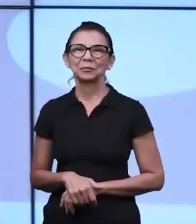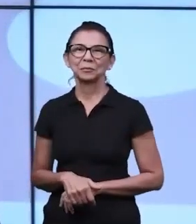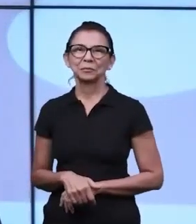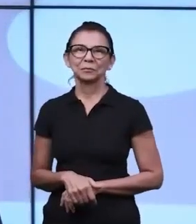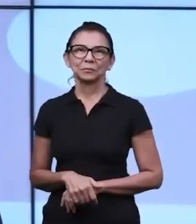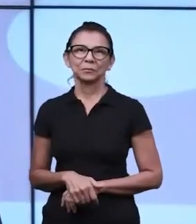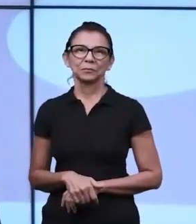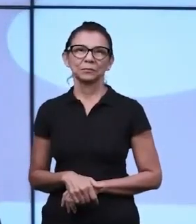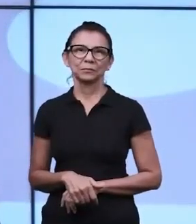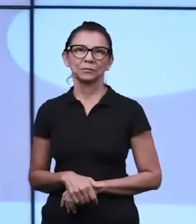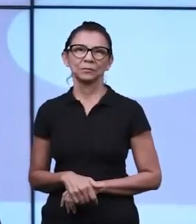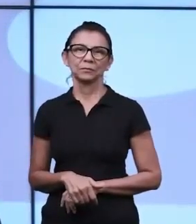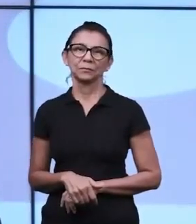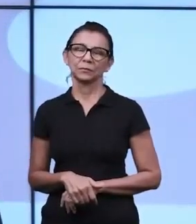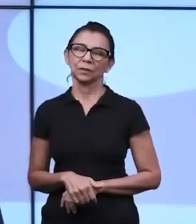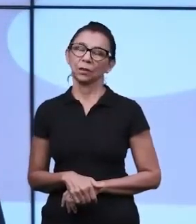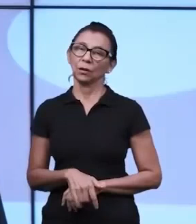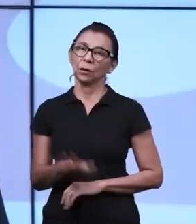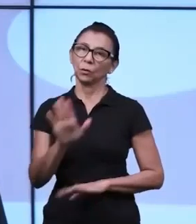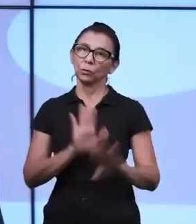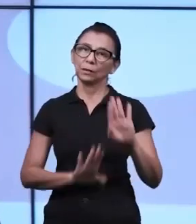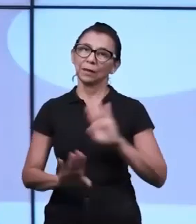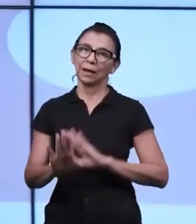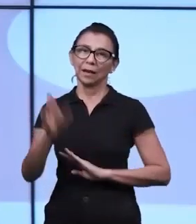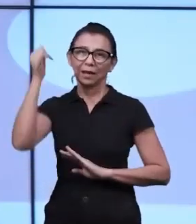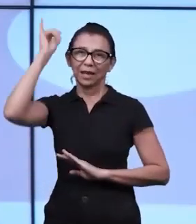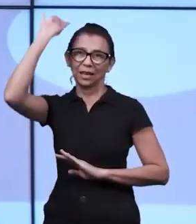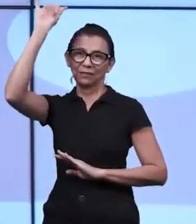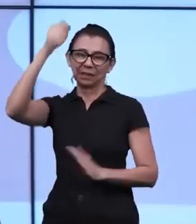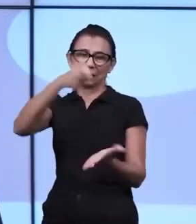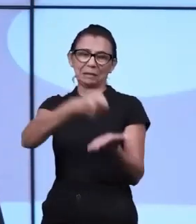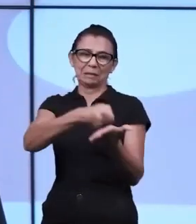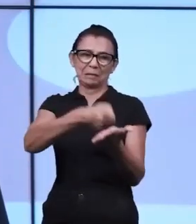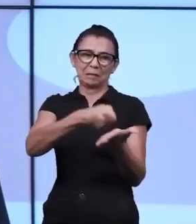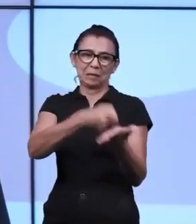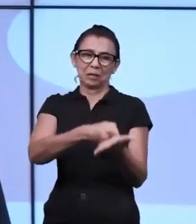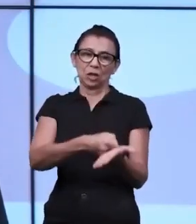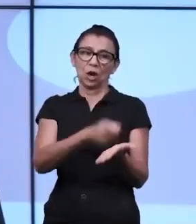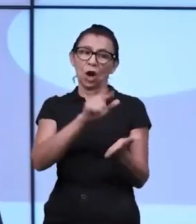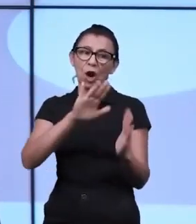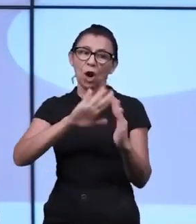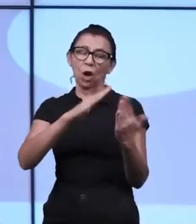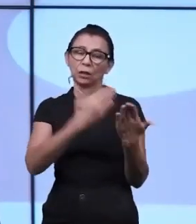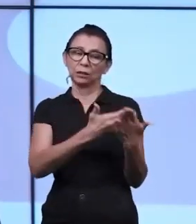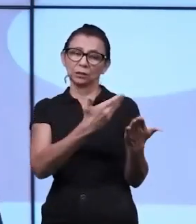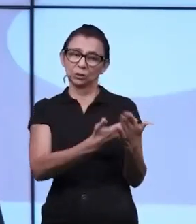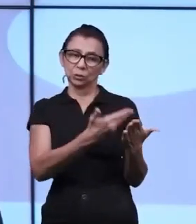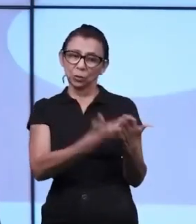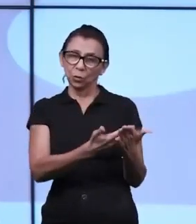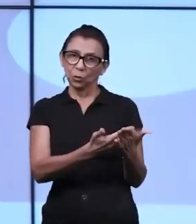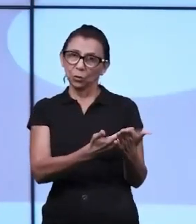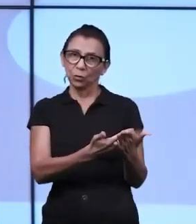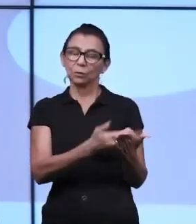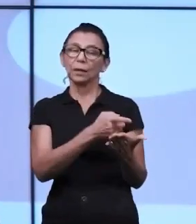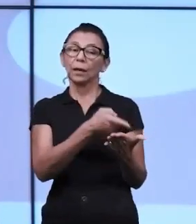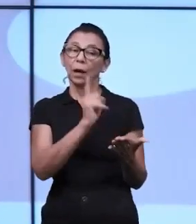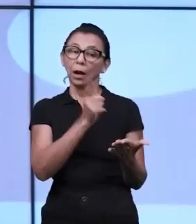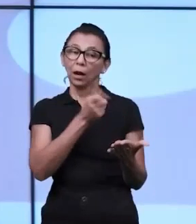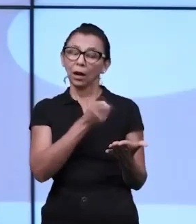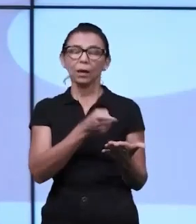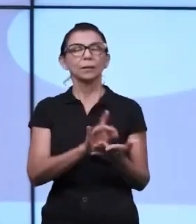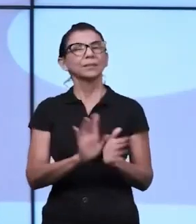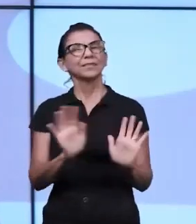Cuidado para não ficar sempre nas cobranças, nas atividades escolares. Tenha um tempo de qualidade com o seu filho,